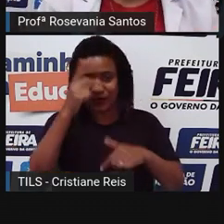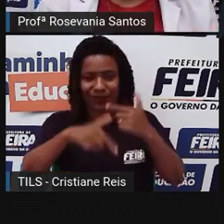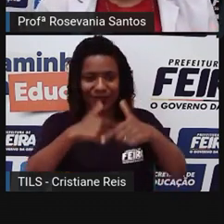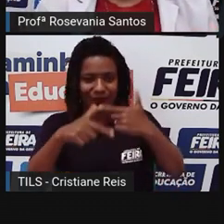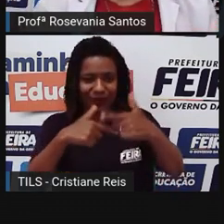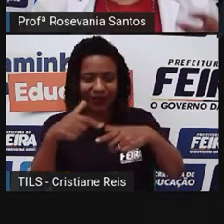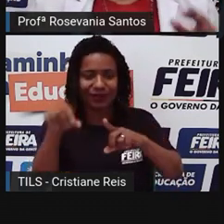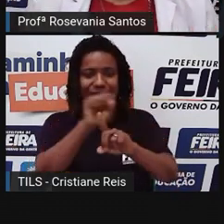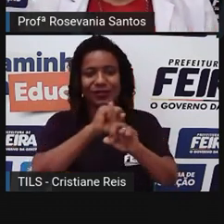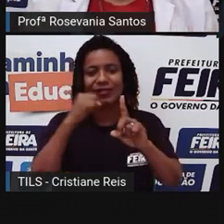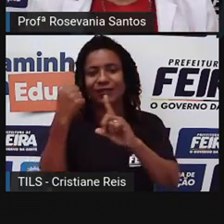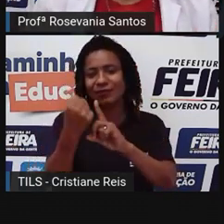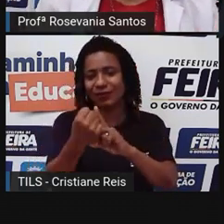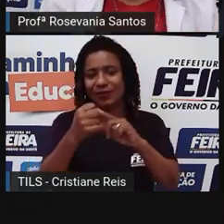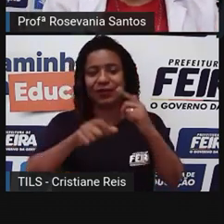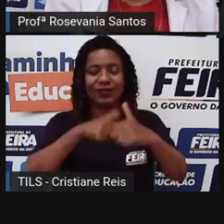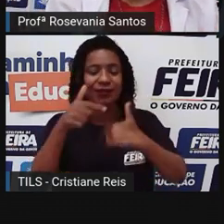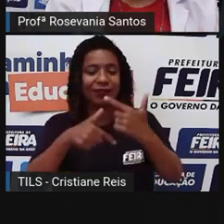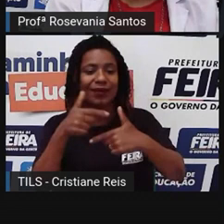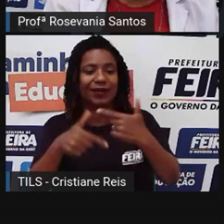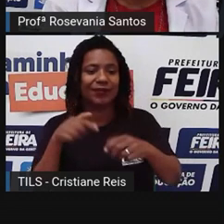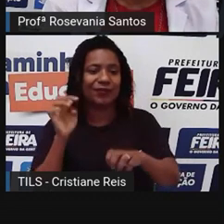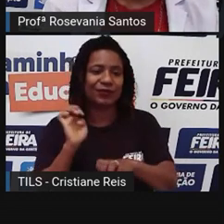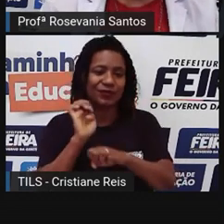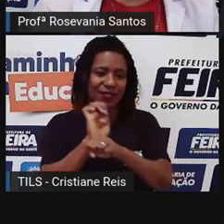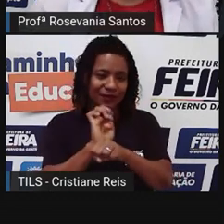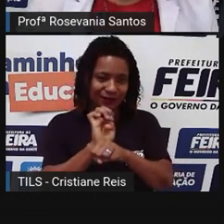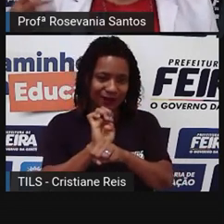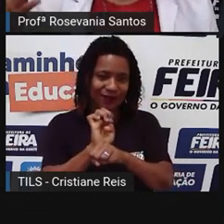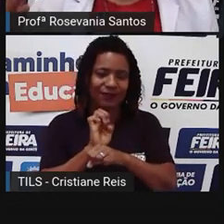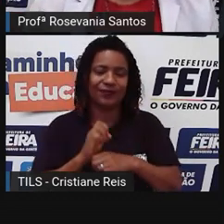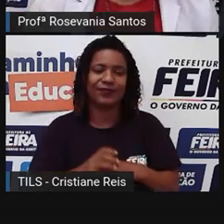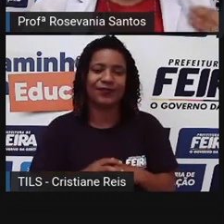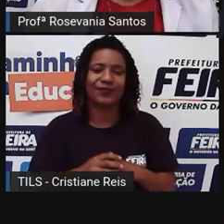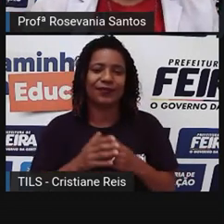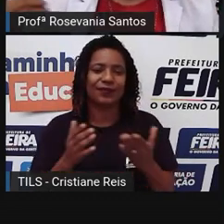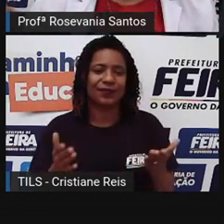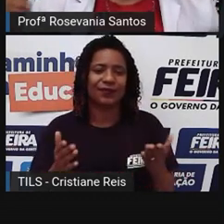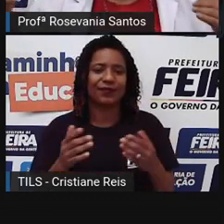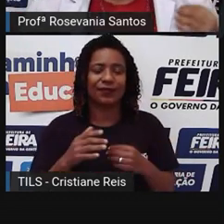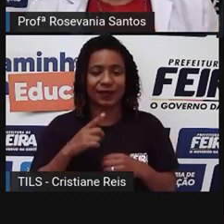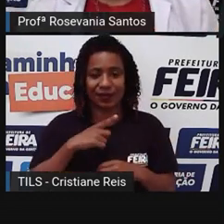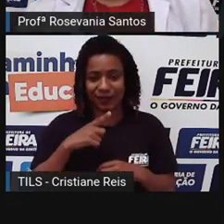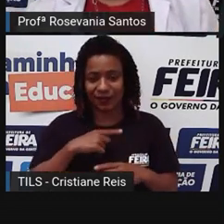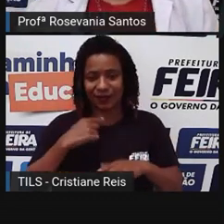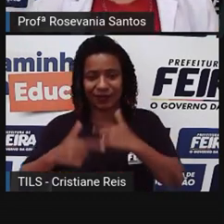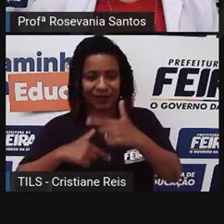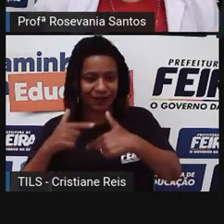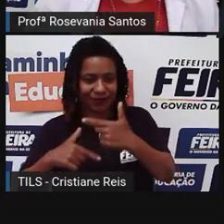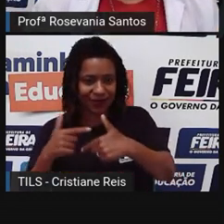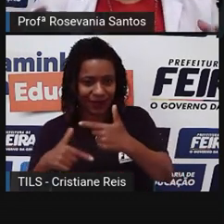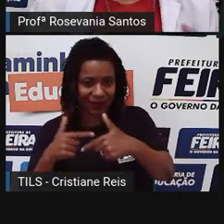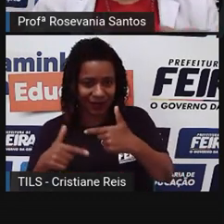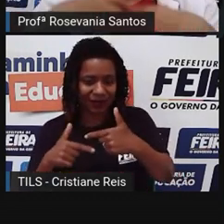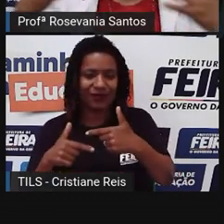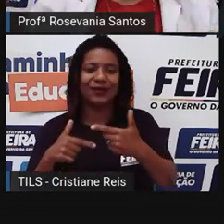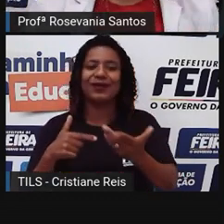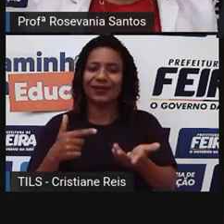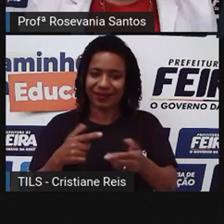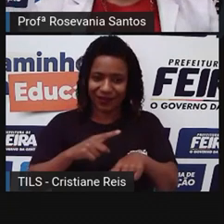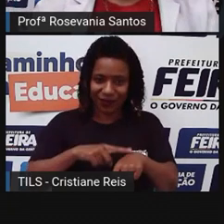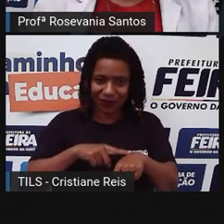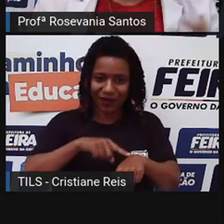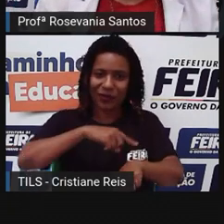socialista vai trabalhar para o Estado. Ou seja, você dá X horas de trabalho e o Estado vai